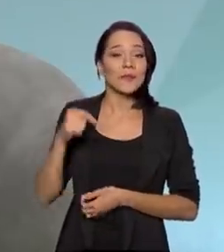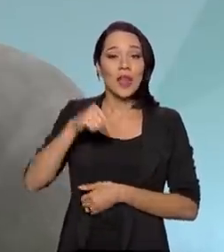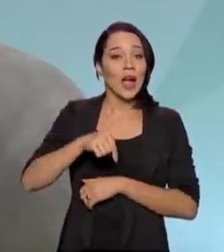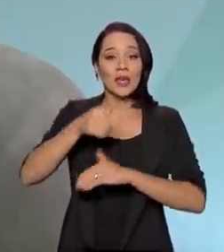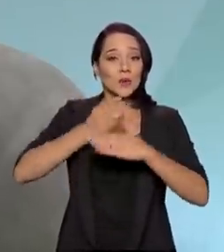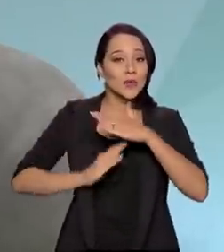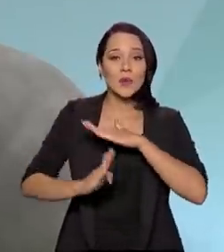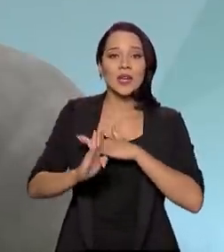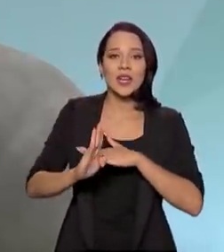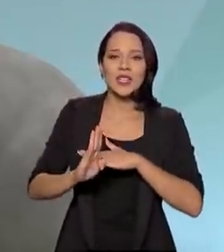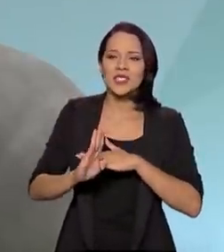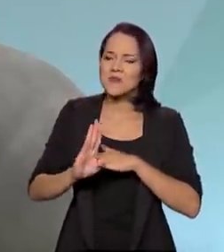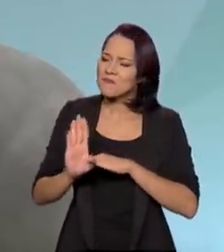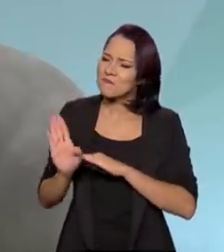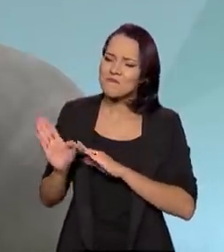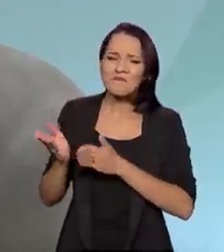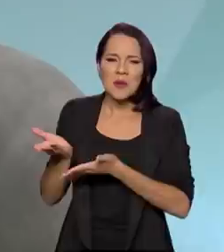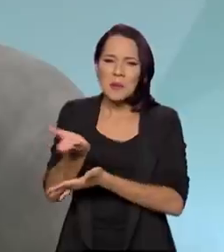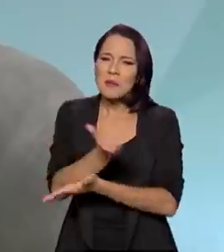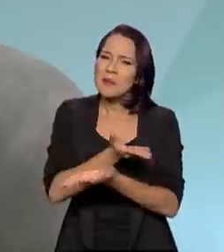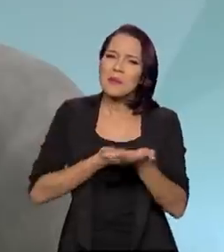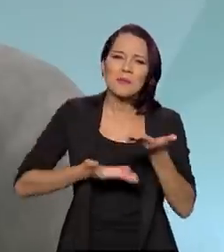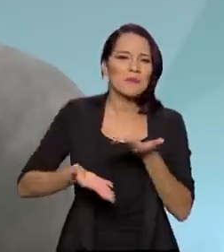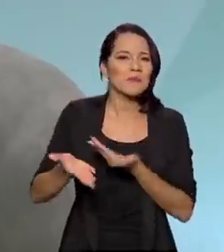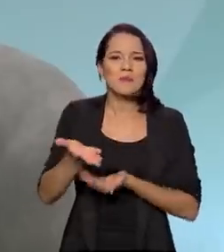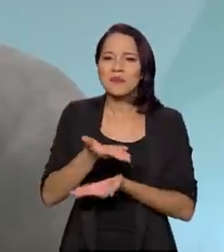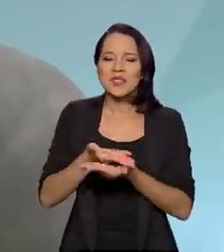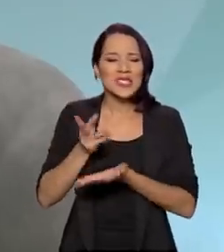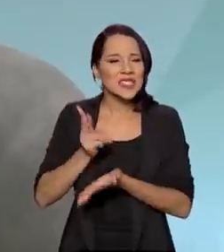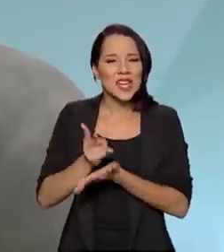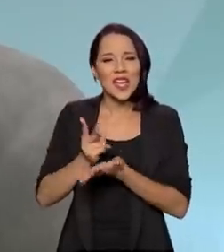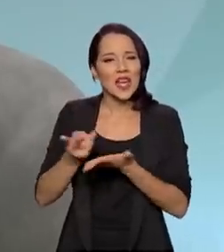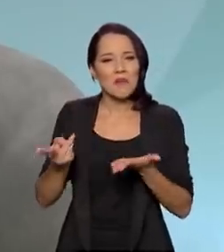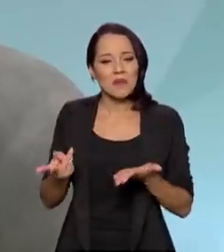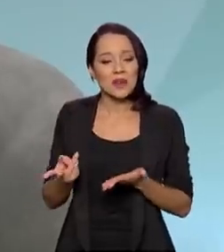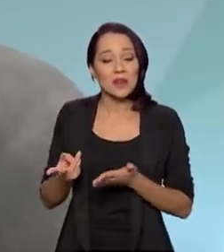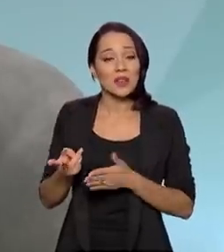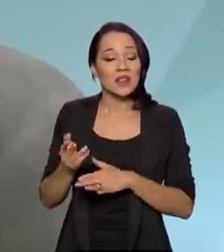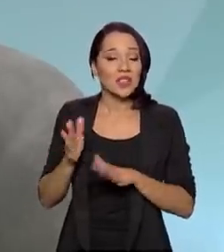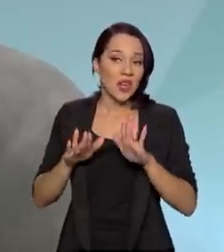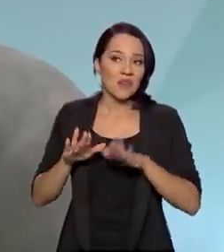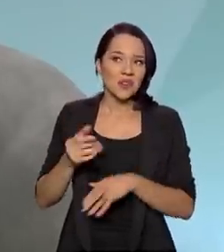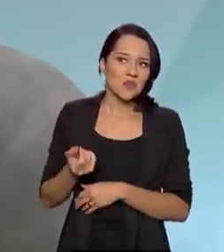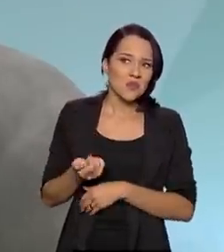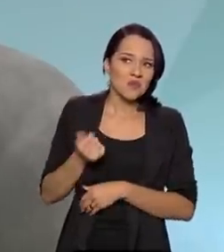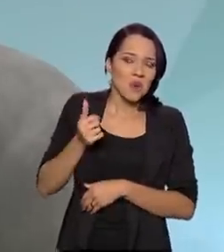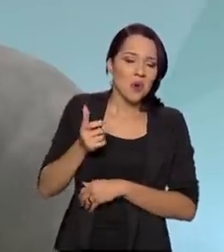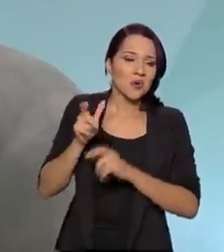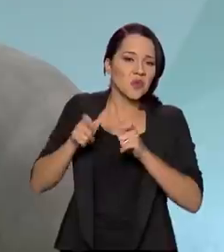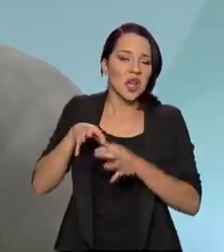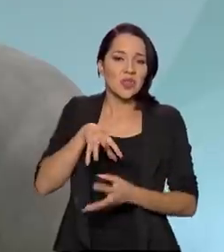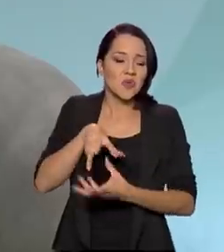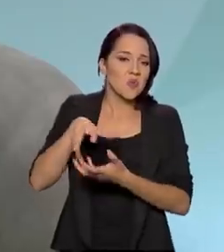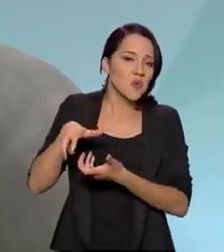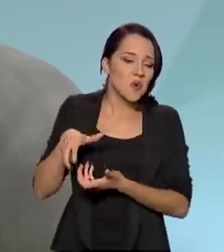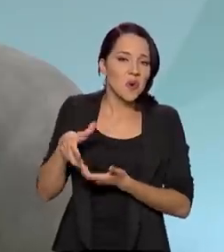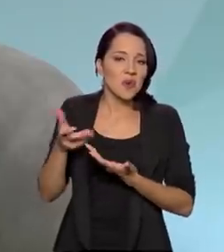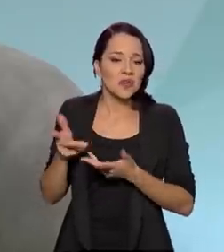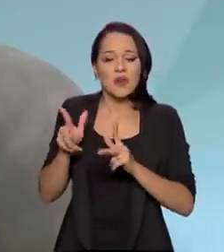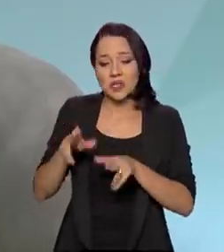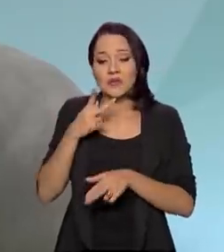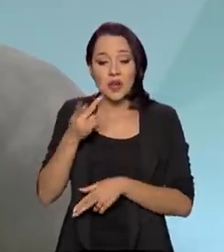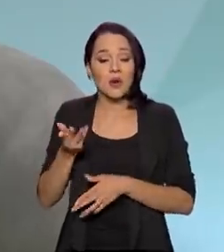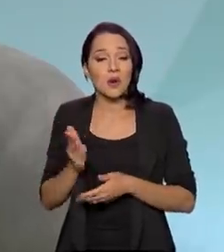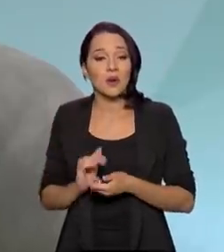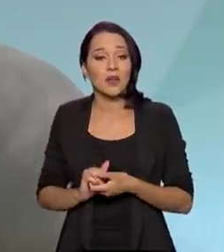os imigrantes se integram totalmente e talvez seja um dos poucos lugares do mundo, até como você